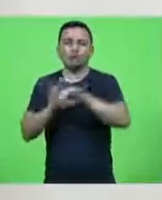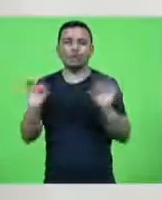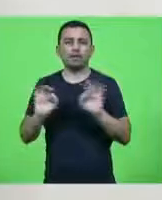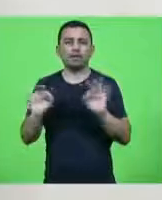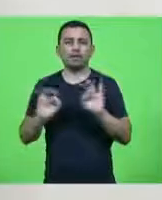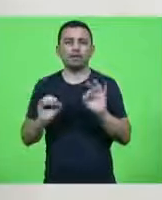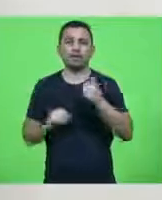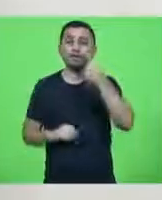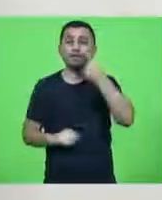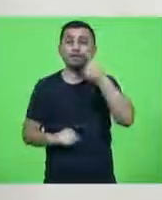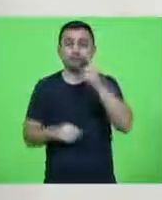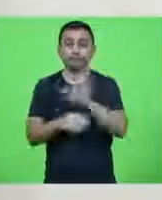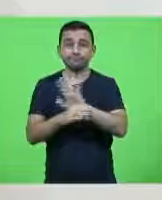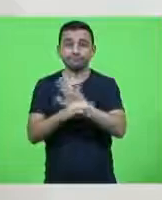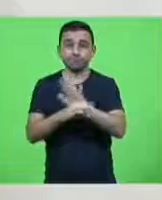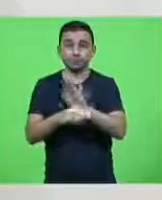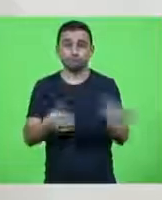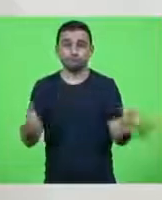favor, pode passar o vídeo.